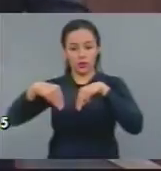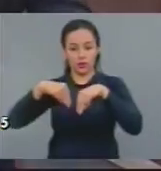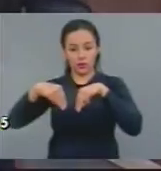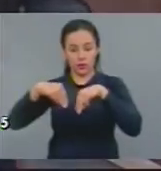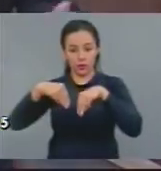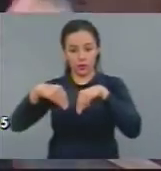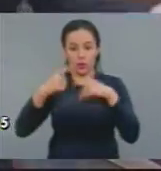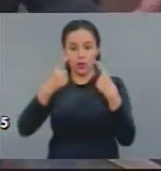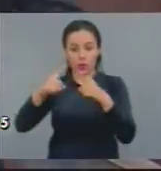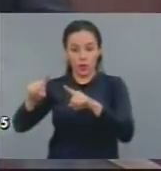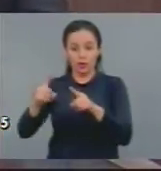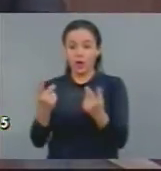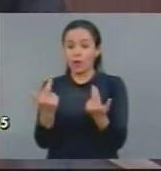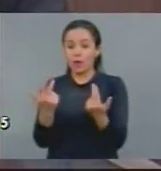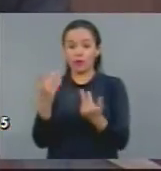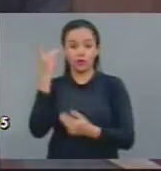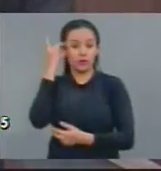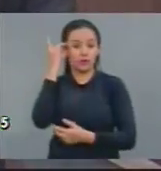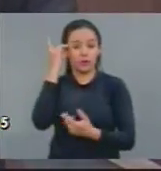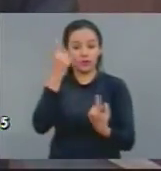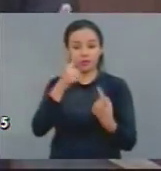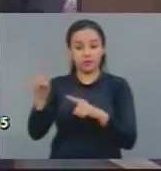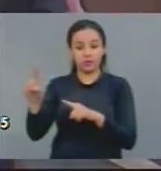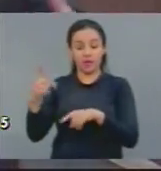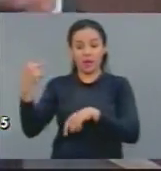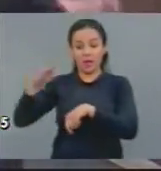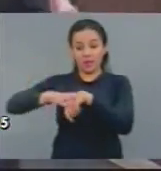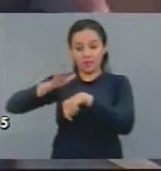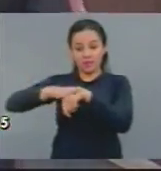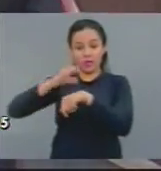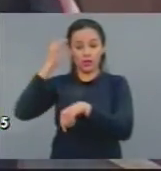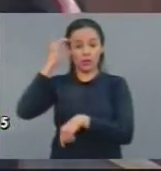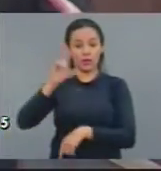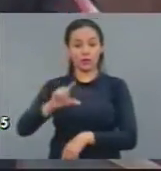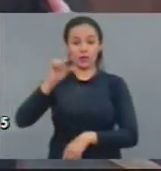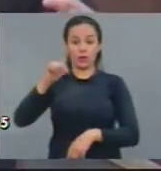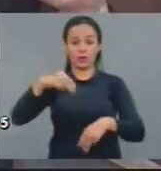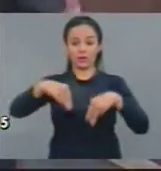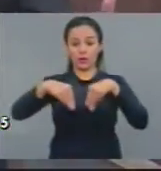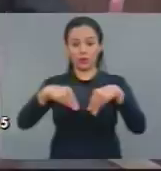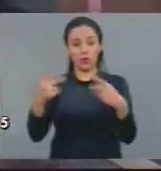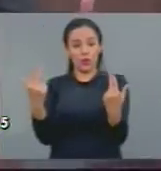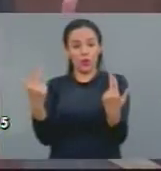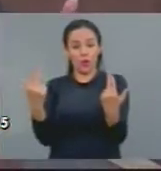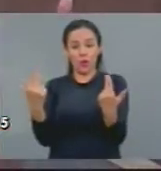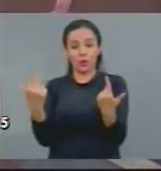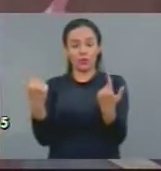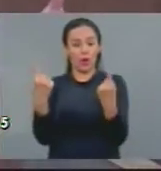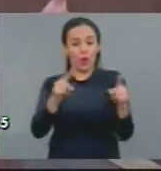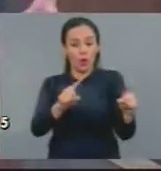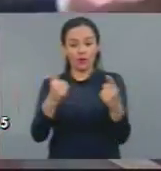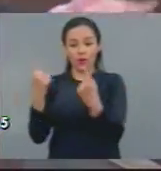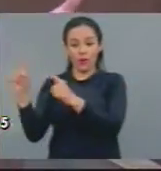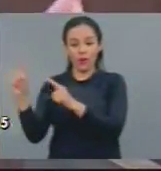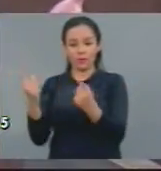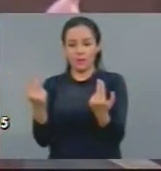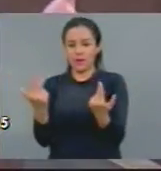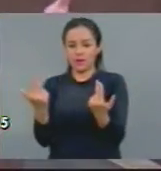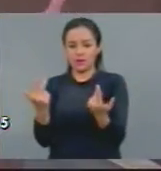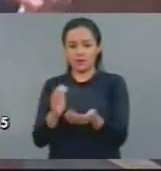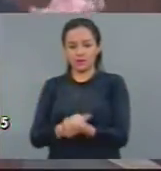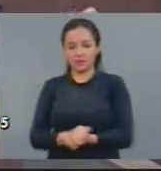Dilma, que nomeou o ministro. Portanto, me parece uma contradição difícil